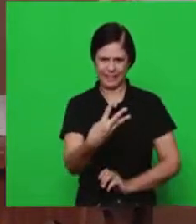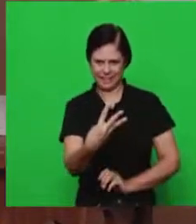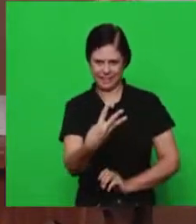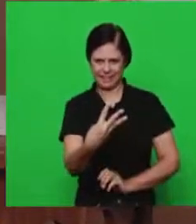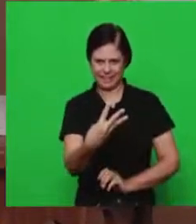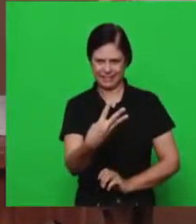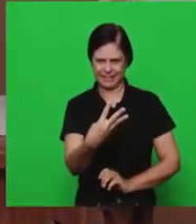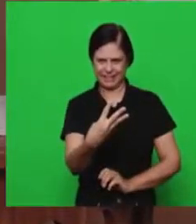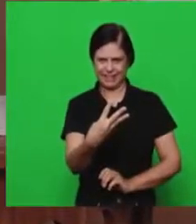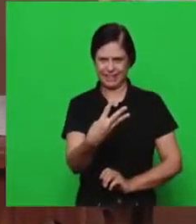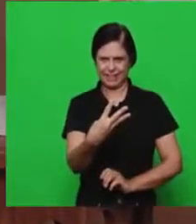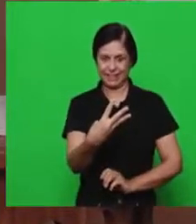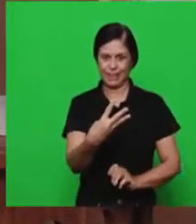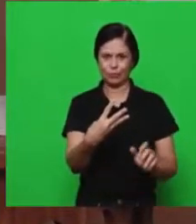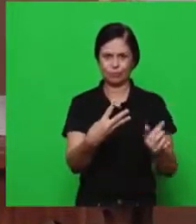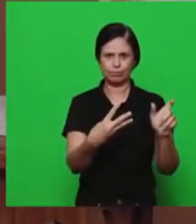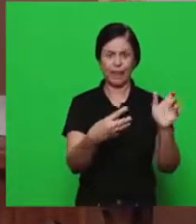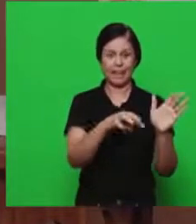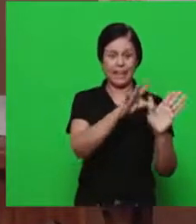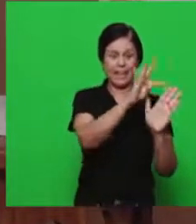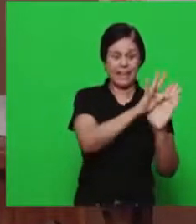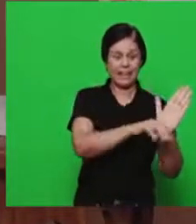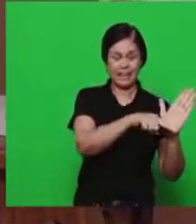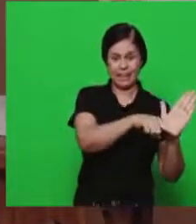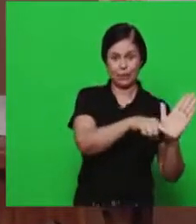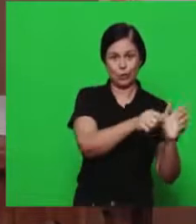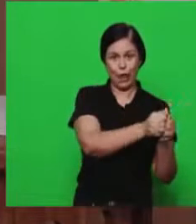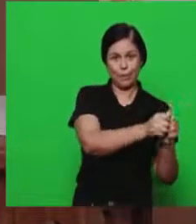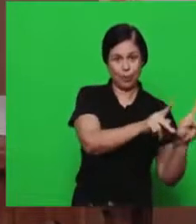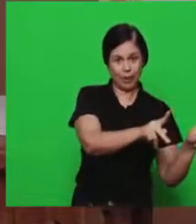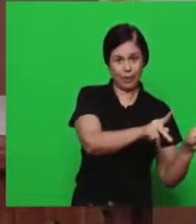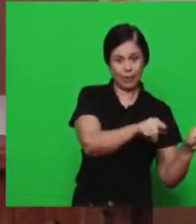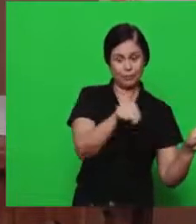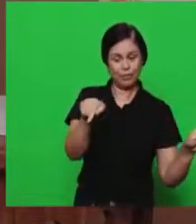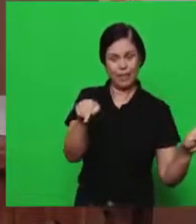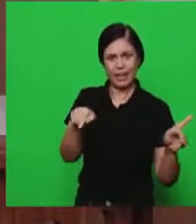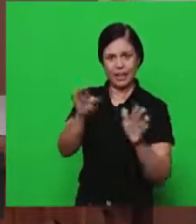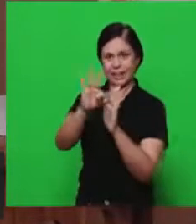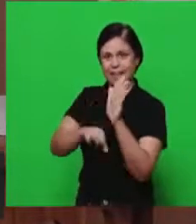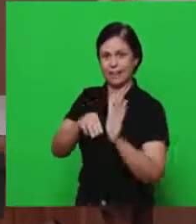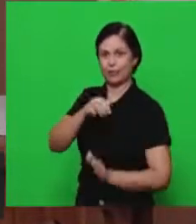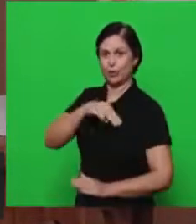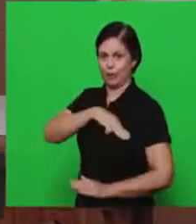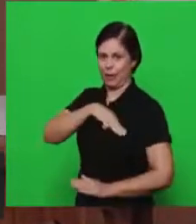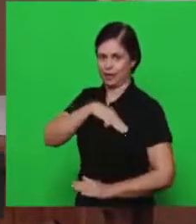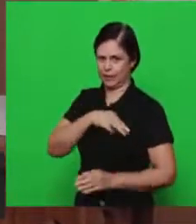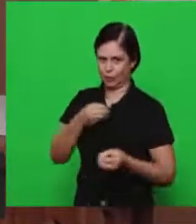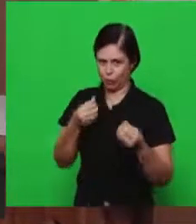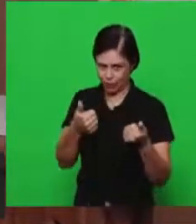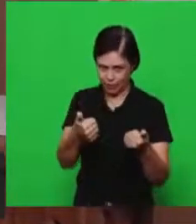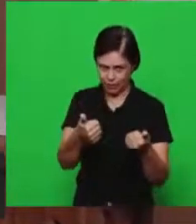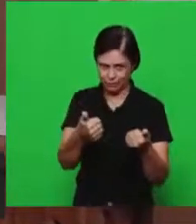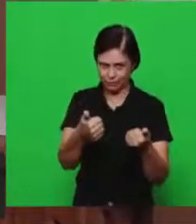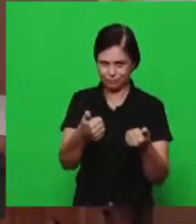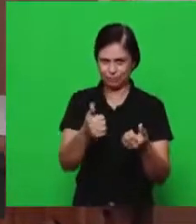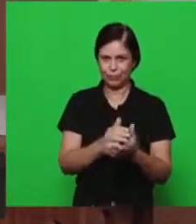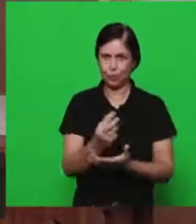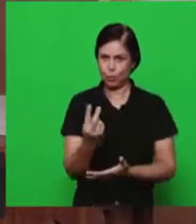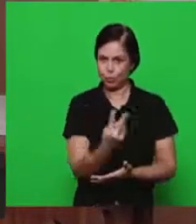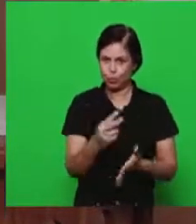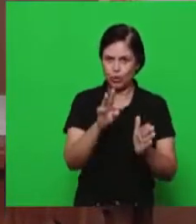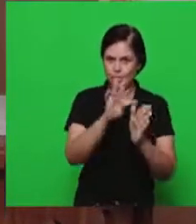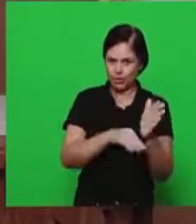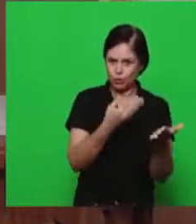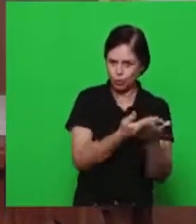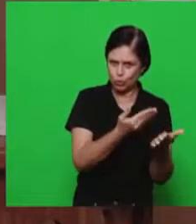encontrando rapidamente as respostas para as nossas perguntas desta manhã. Vamos lá, então, a nossa primeira